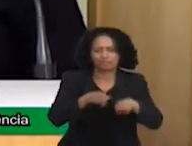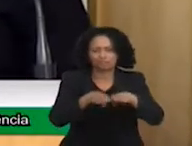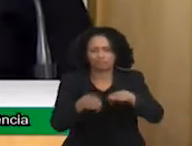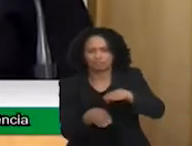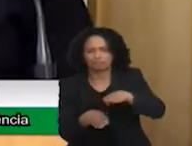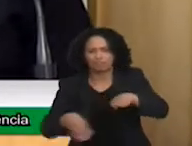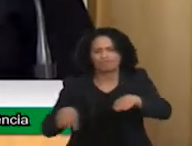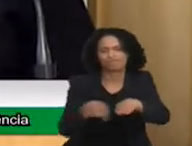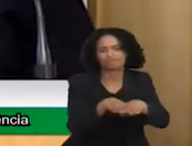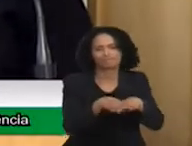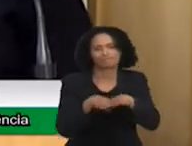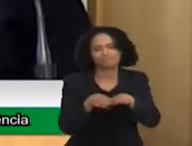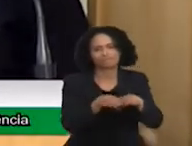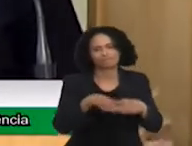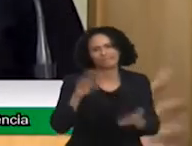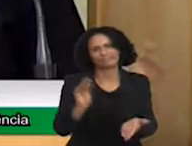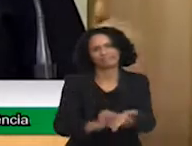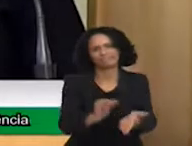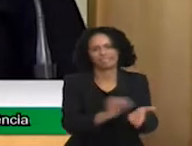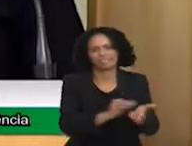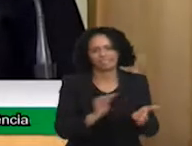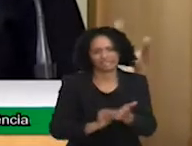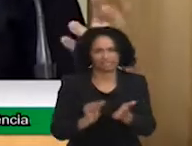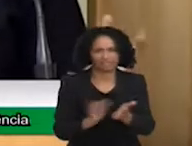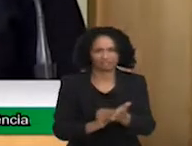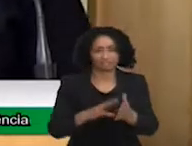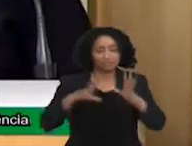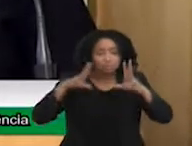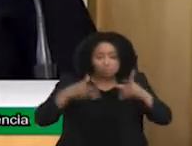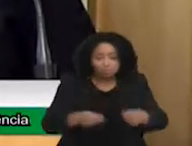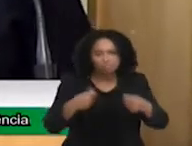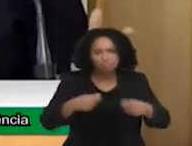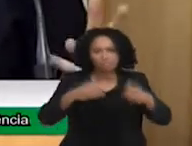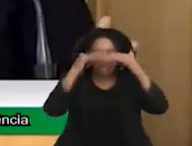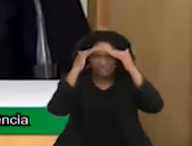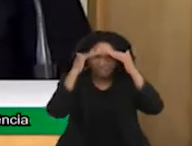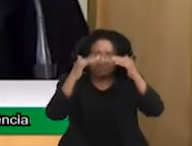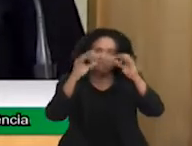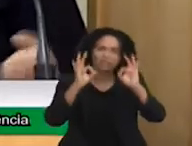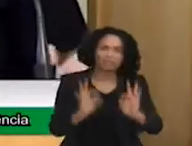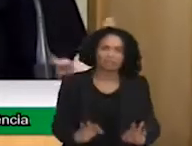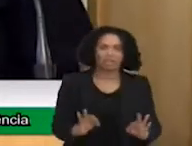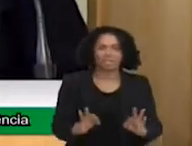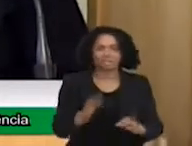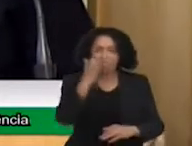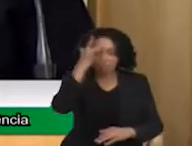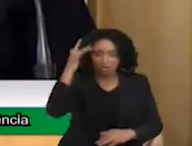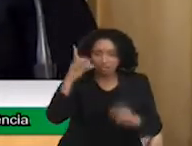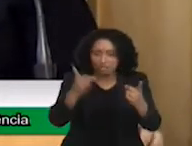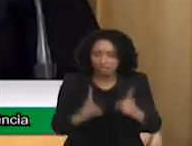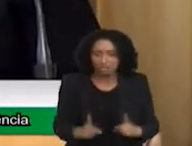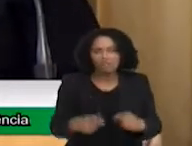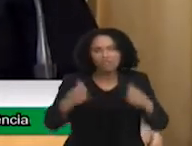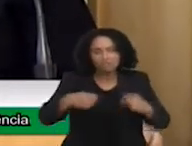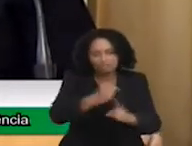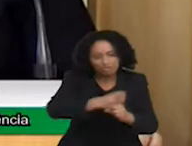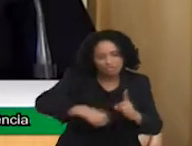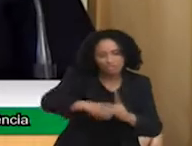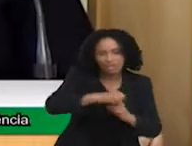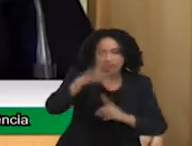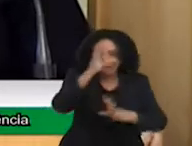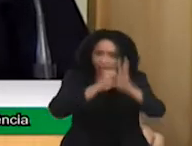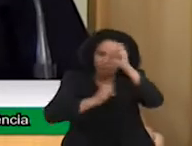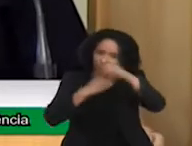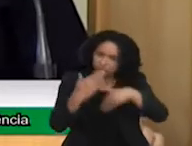têm direito ao currículo regular, mas todos vão fazer uso daquilo, vão aprender da mesma forma? Não.